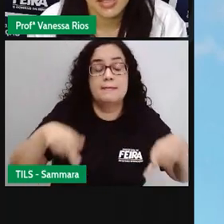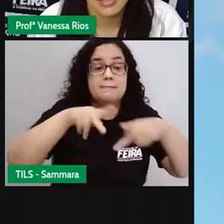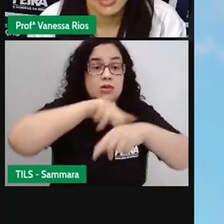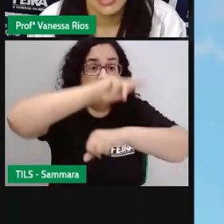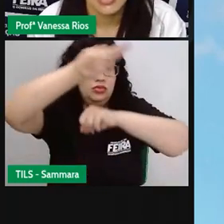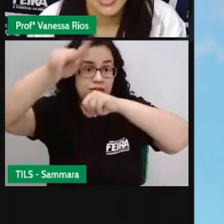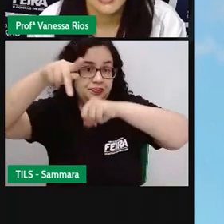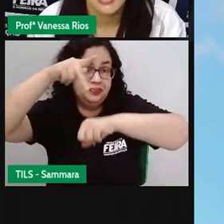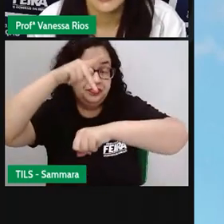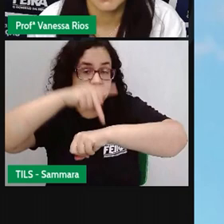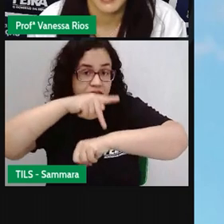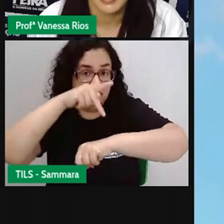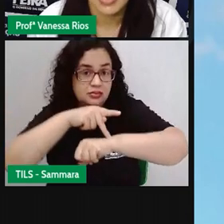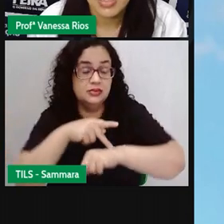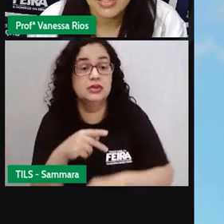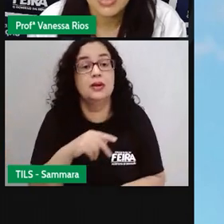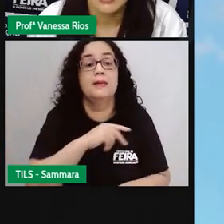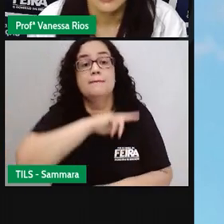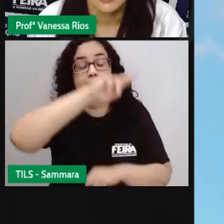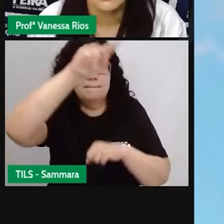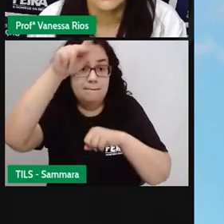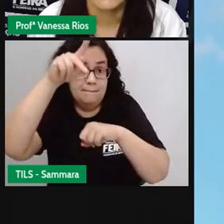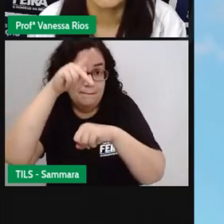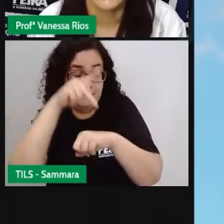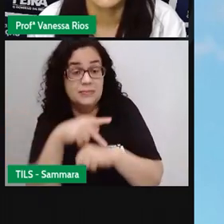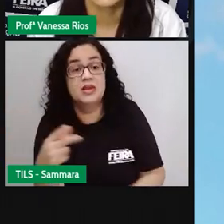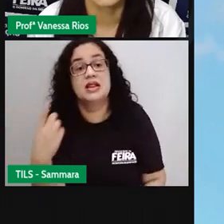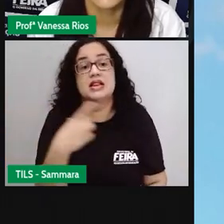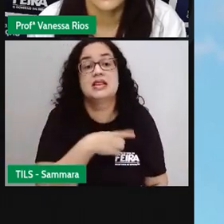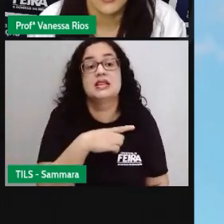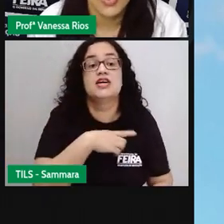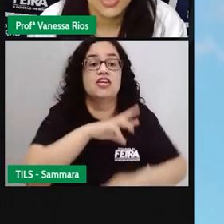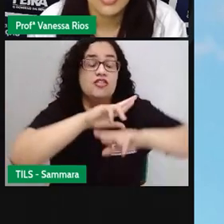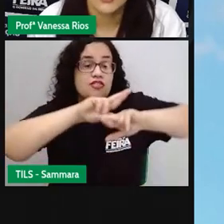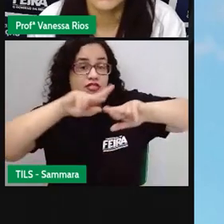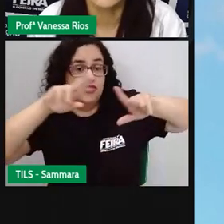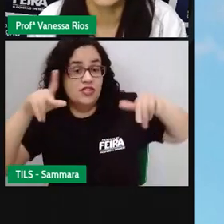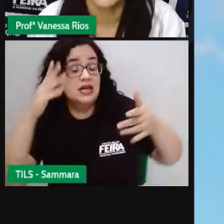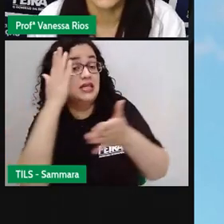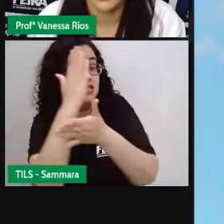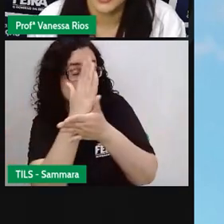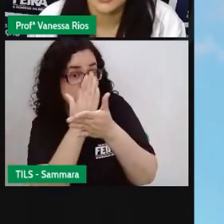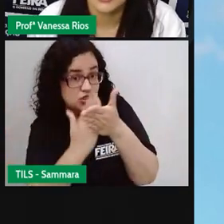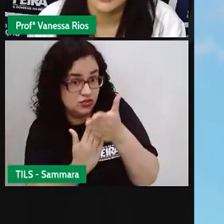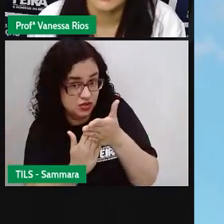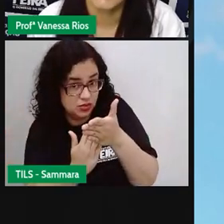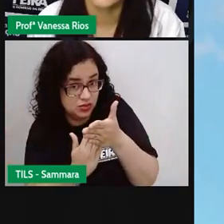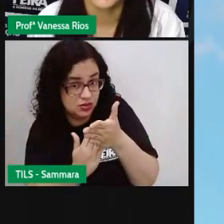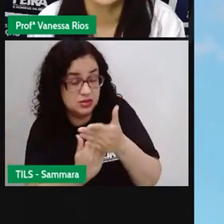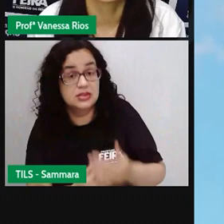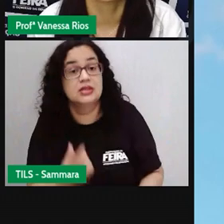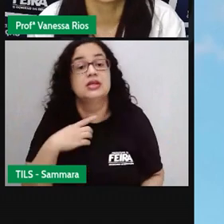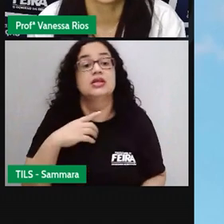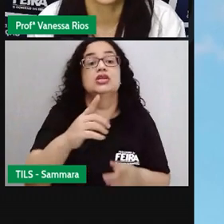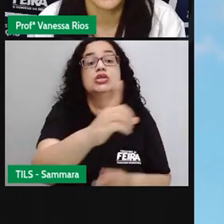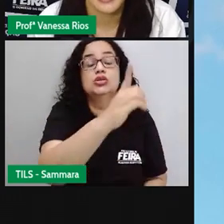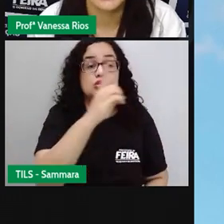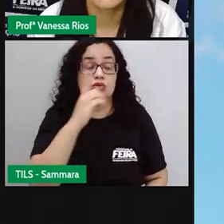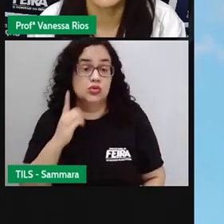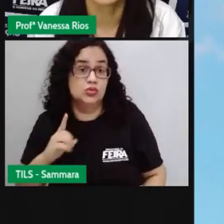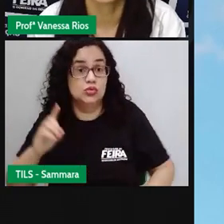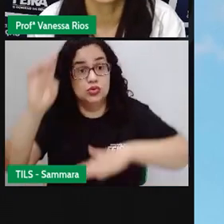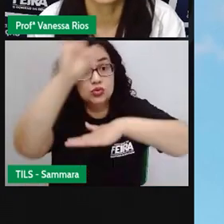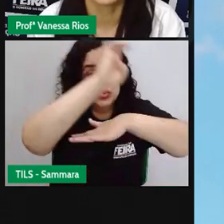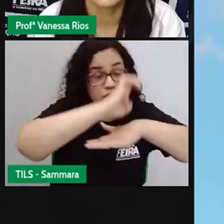país. E aí, esse país, existem várias divisões, subdivisões, que vão chegando nos